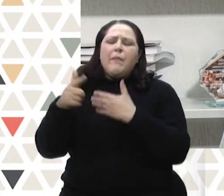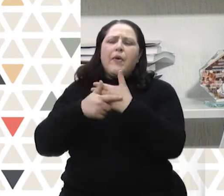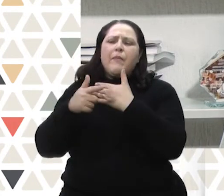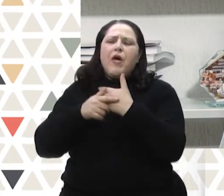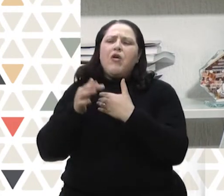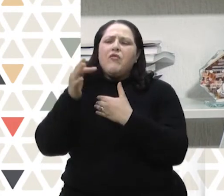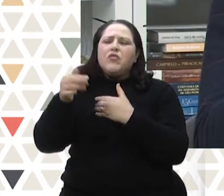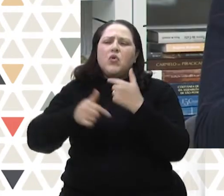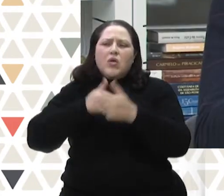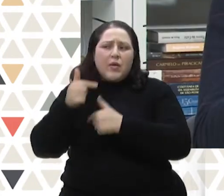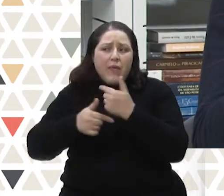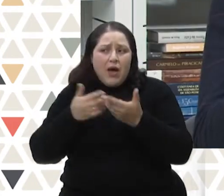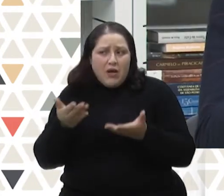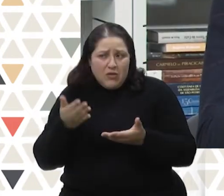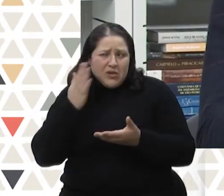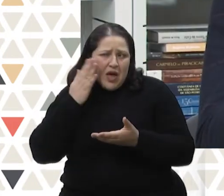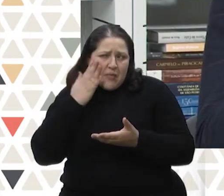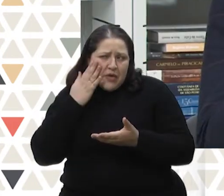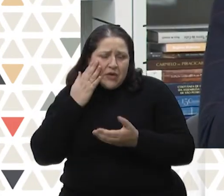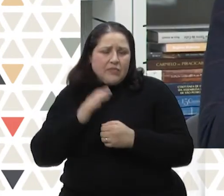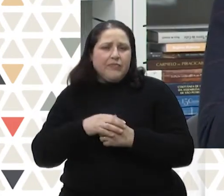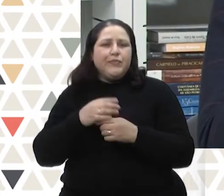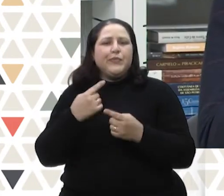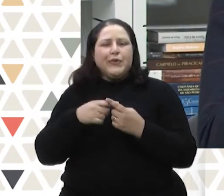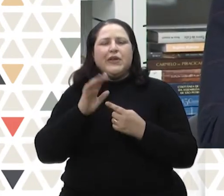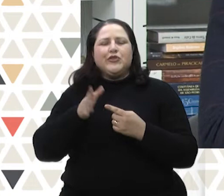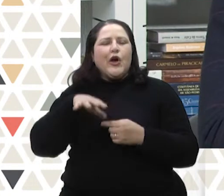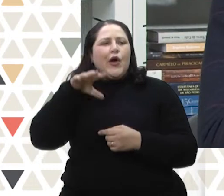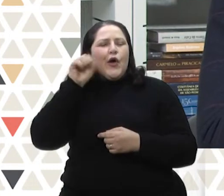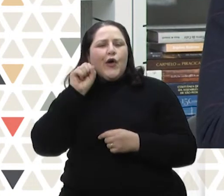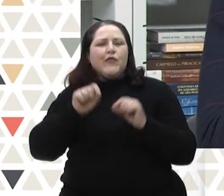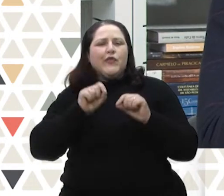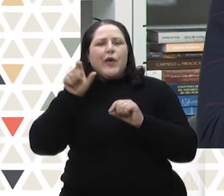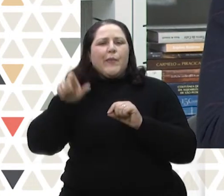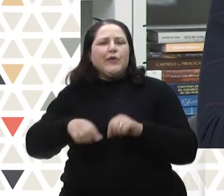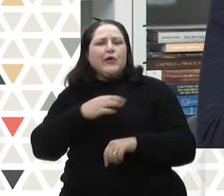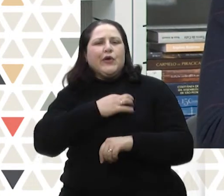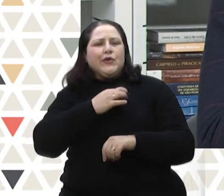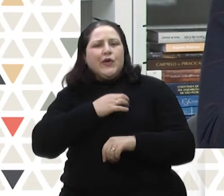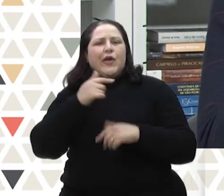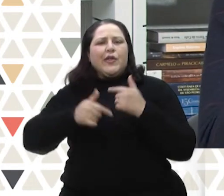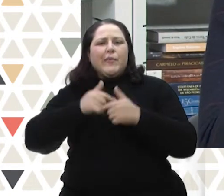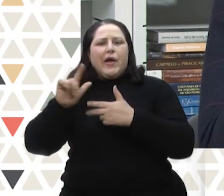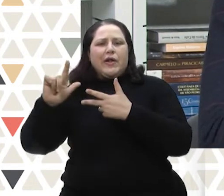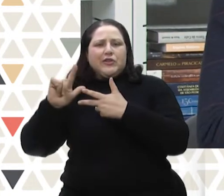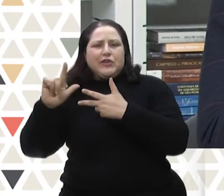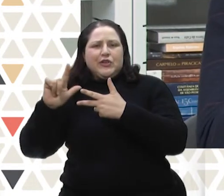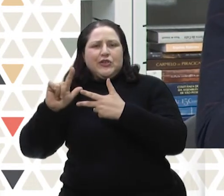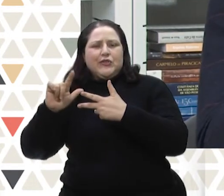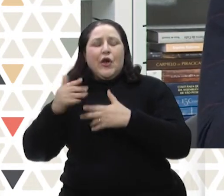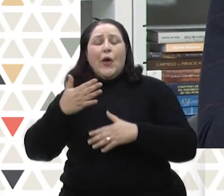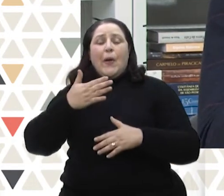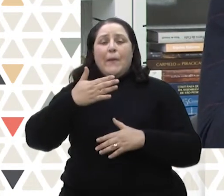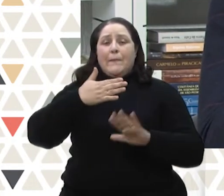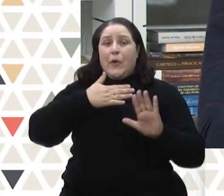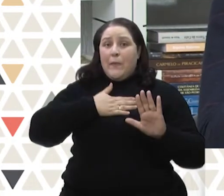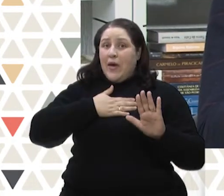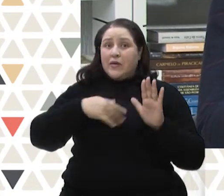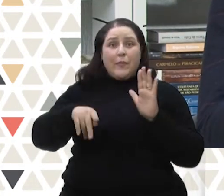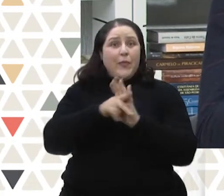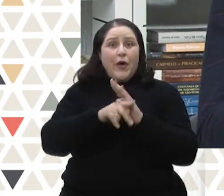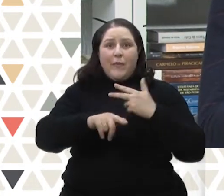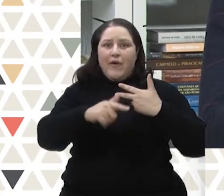candidato sabe a função que ele vai exercer. É muito comum se ouvir candidatos ao legislativo